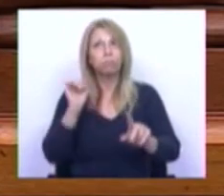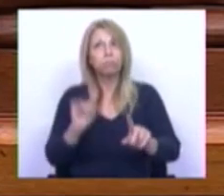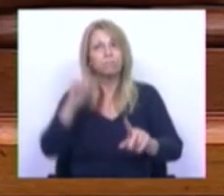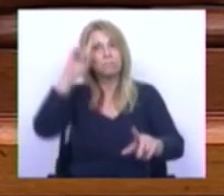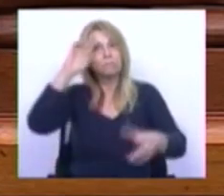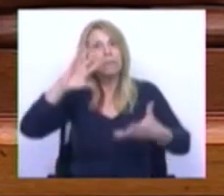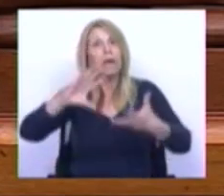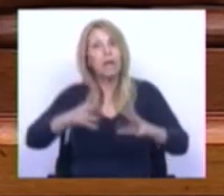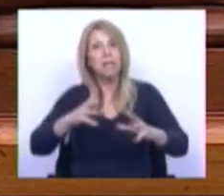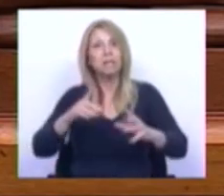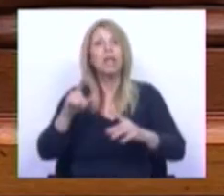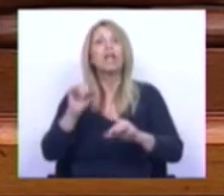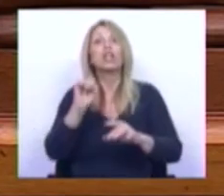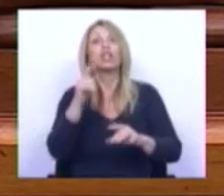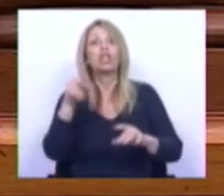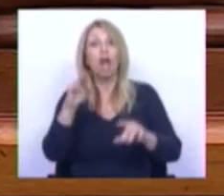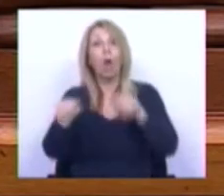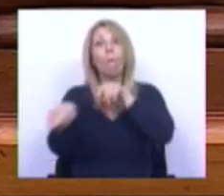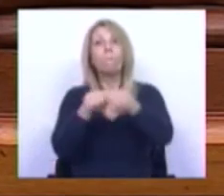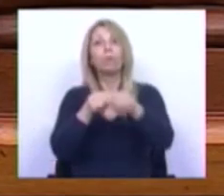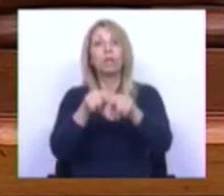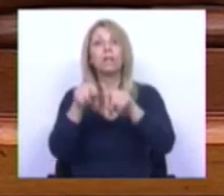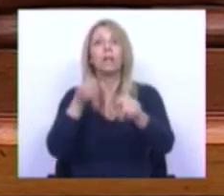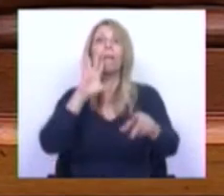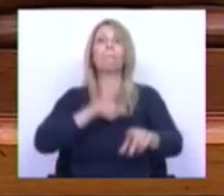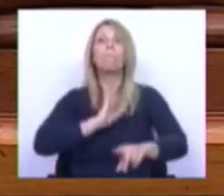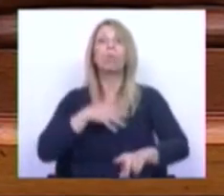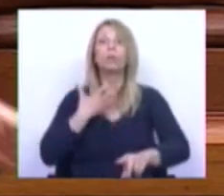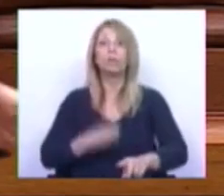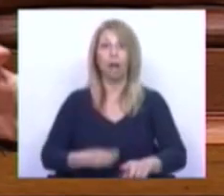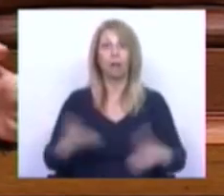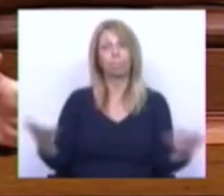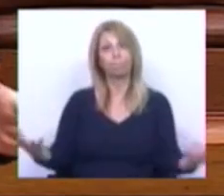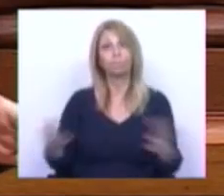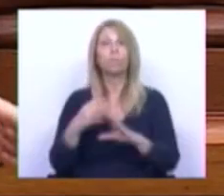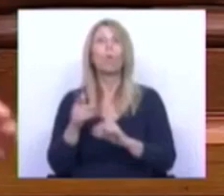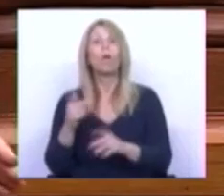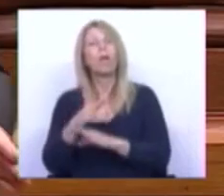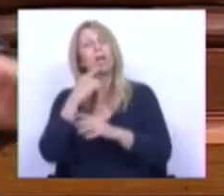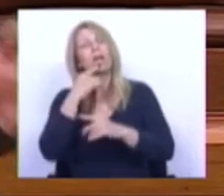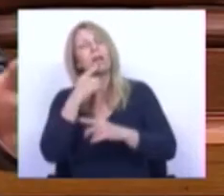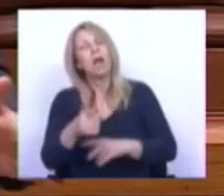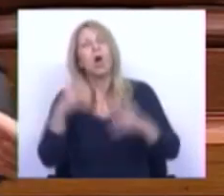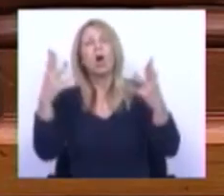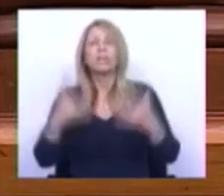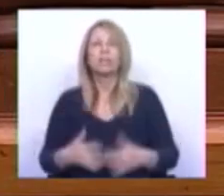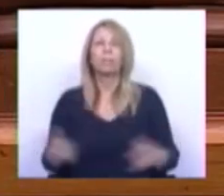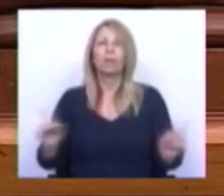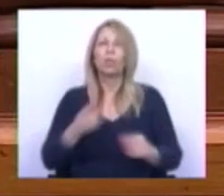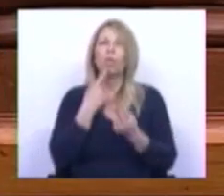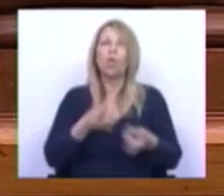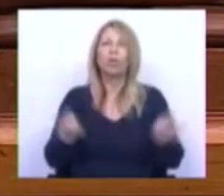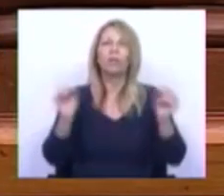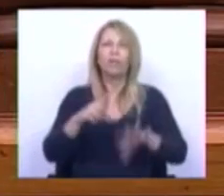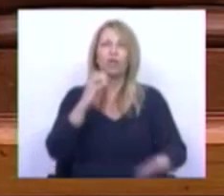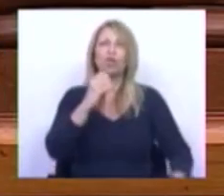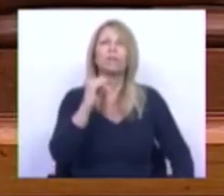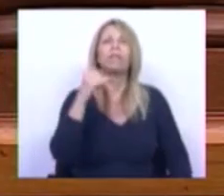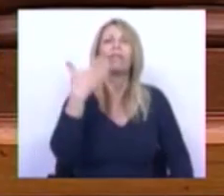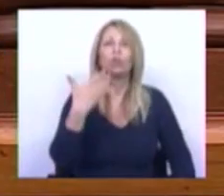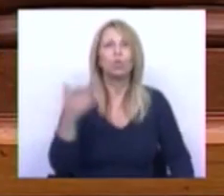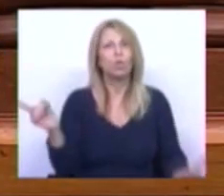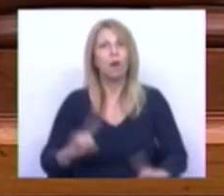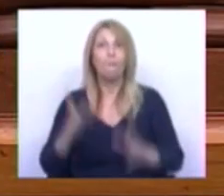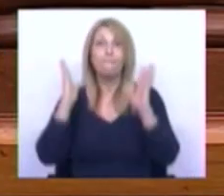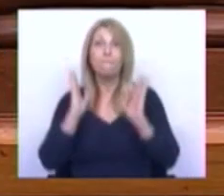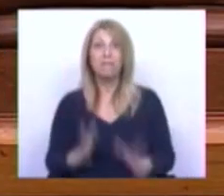mundial. O que o livro defende é um orçamento que, em vez de repetir fórmulas de 2021, ataque esta